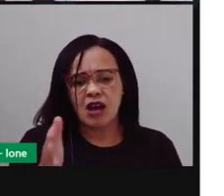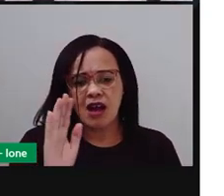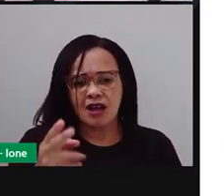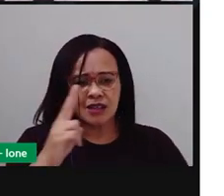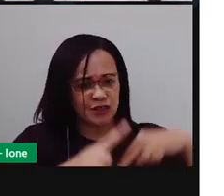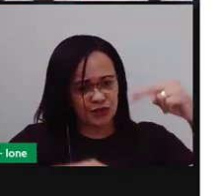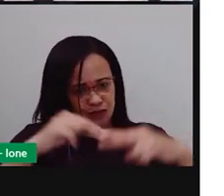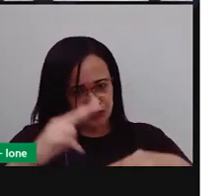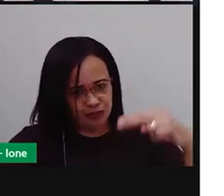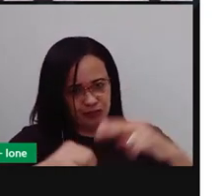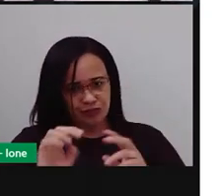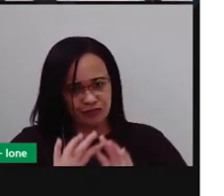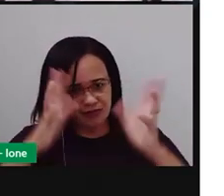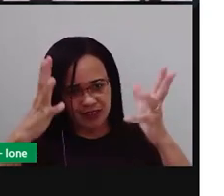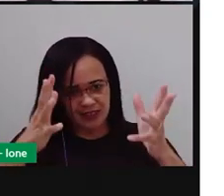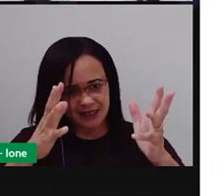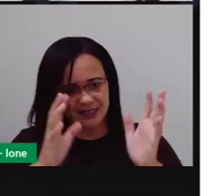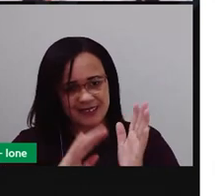junina?